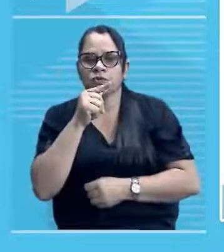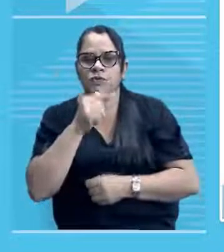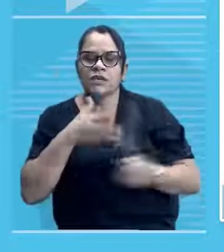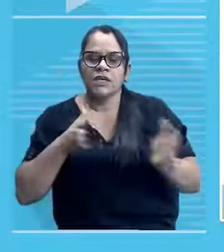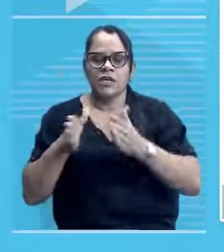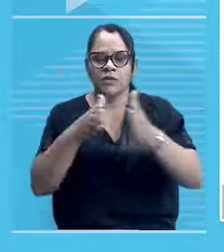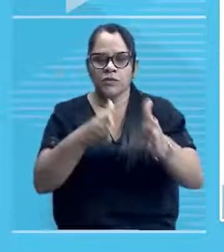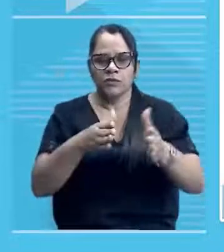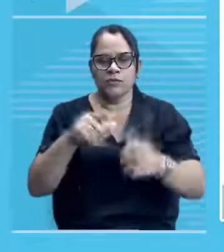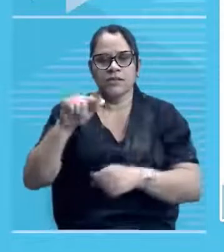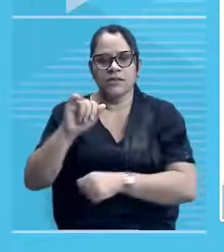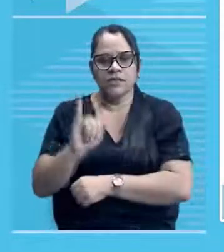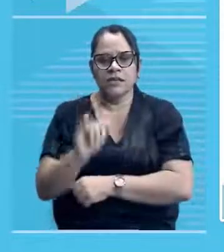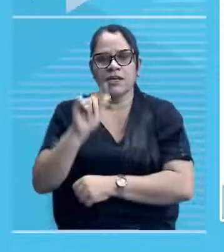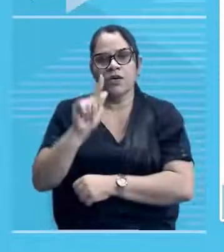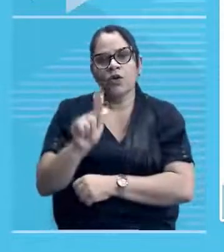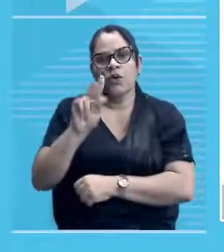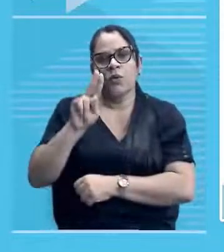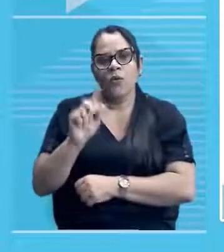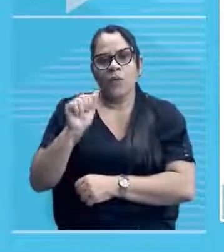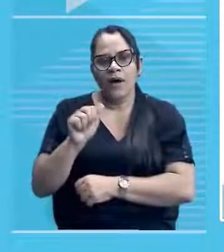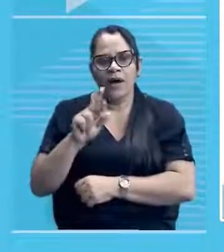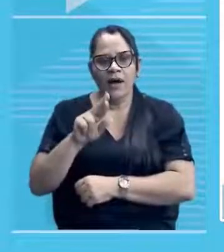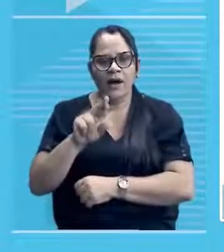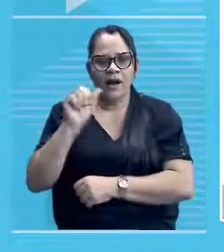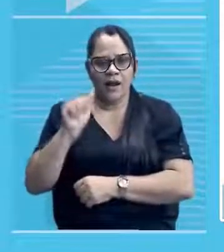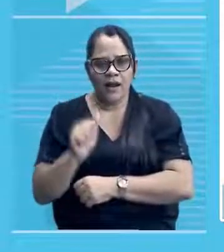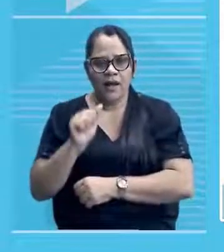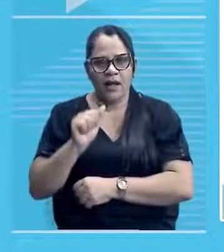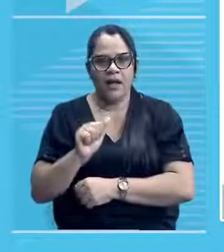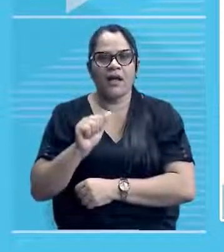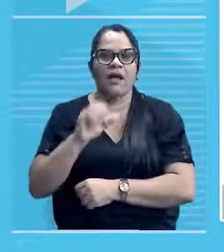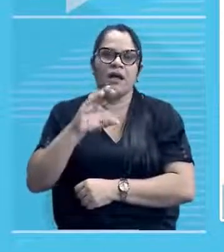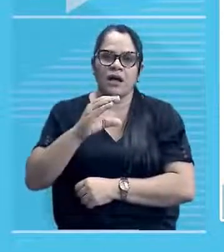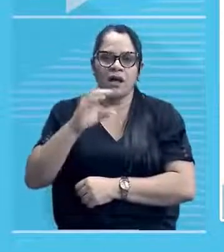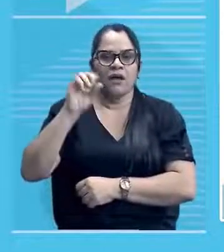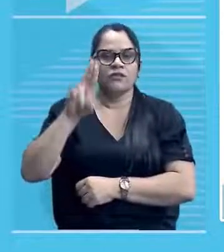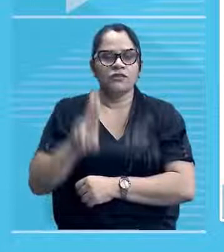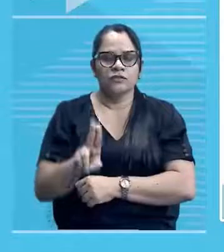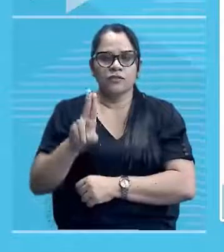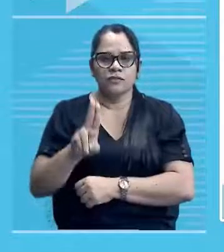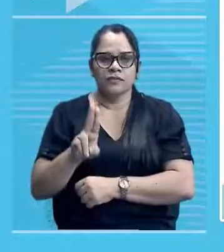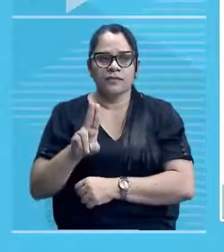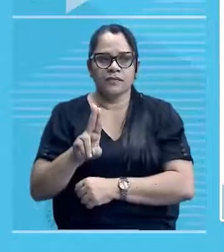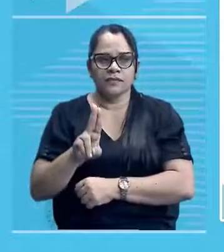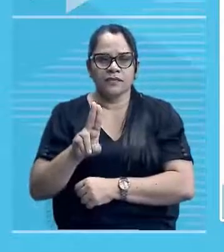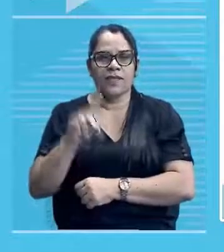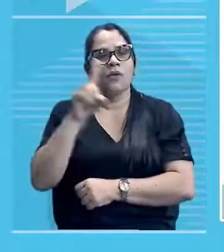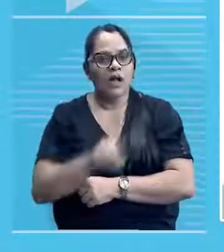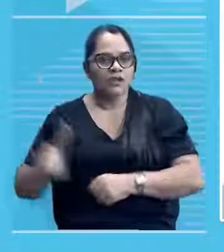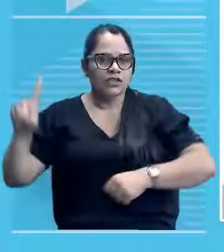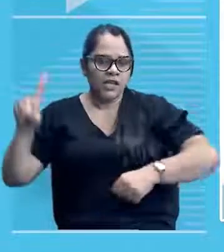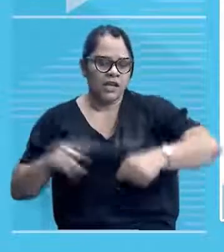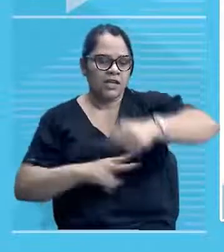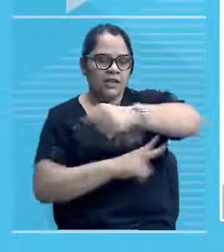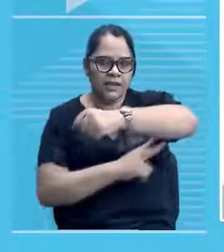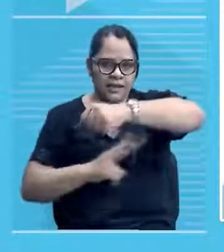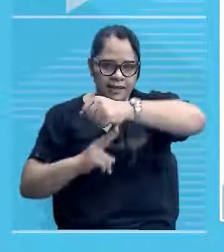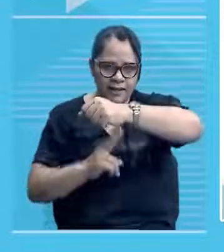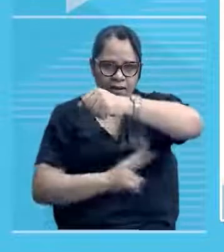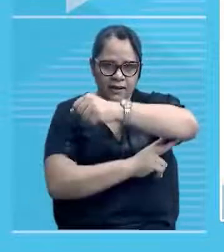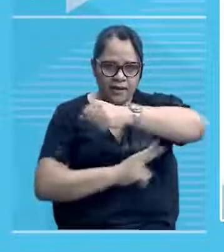à direita, né? Da ponte que liga esta cidade à Ilha Grande de Santa Isabel, né?